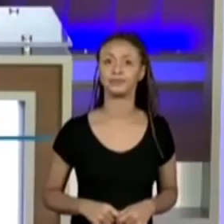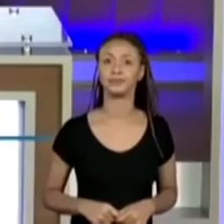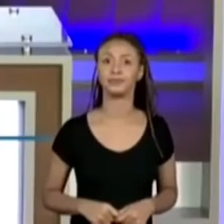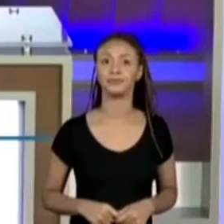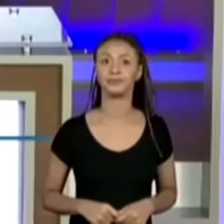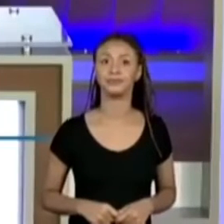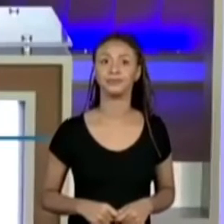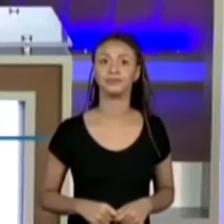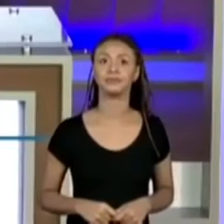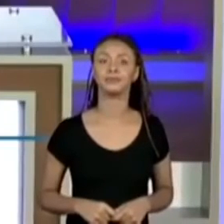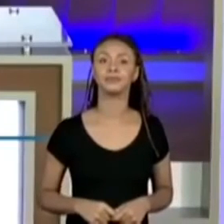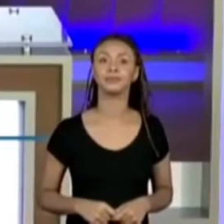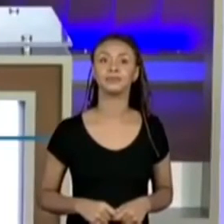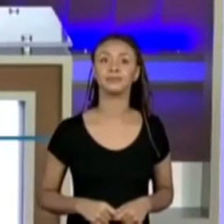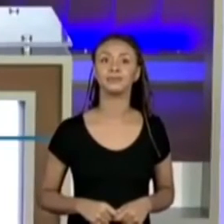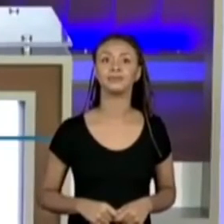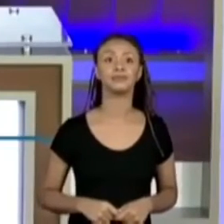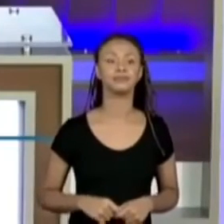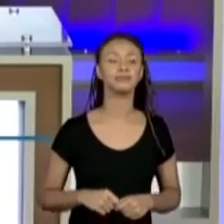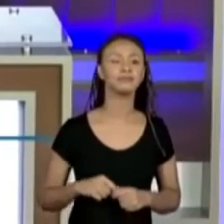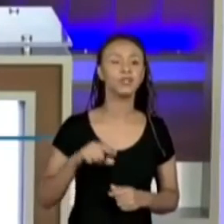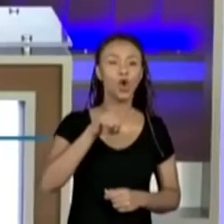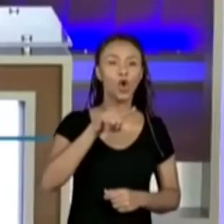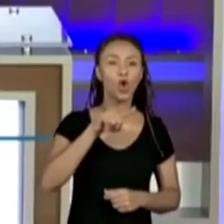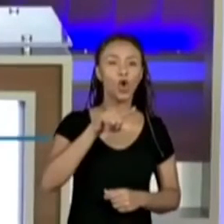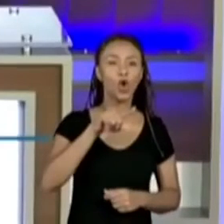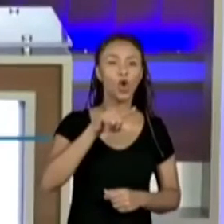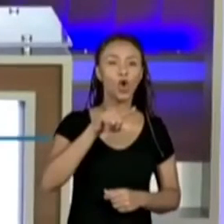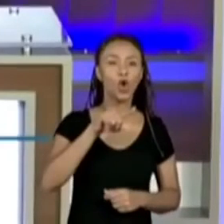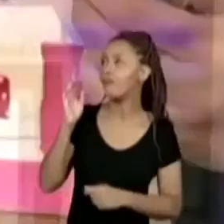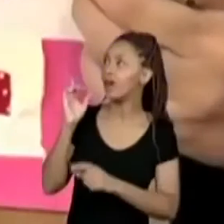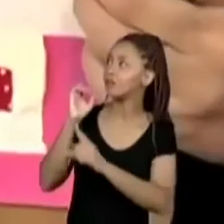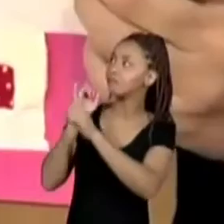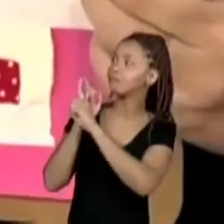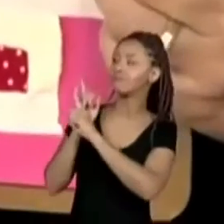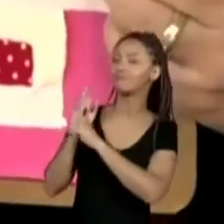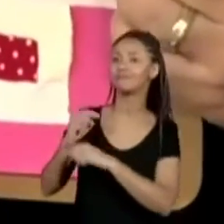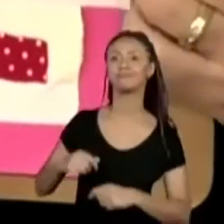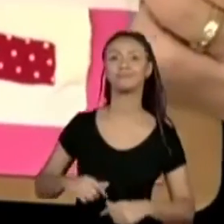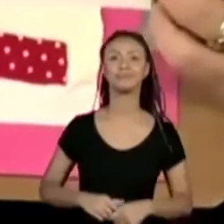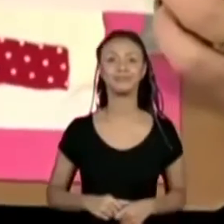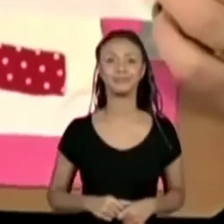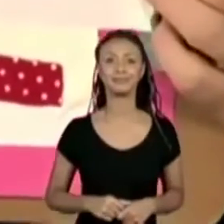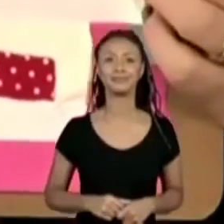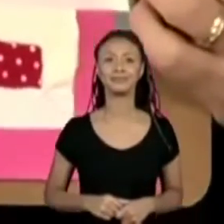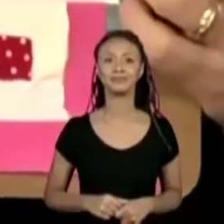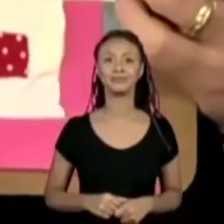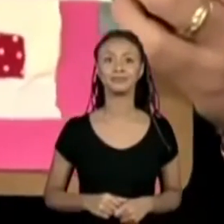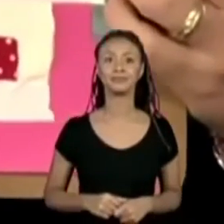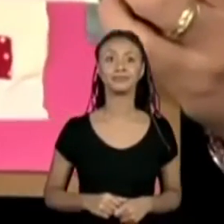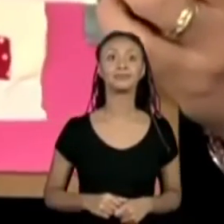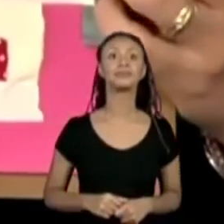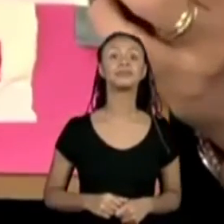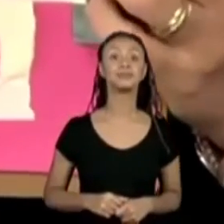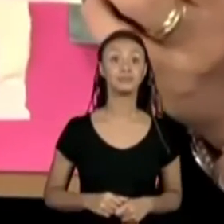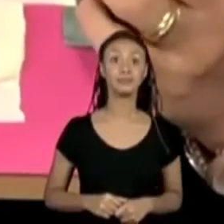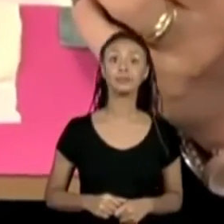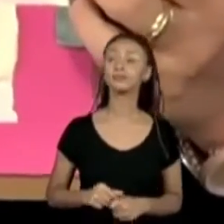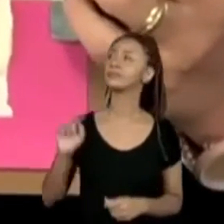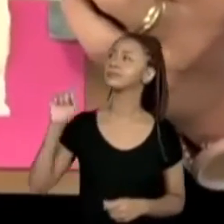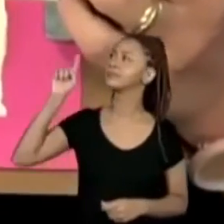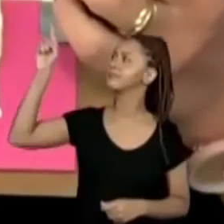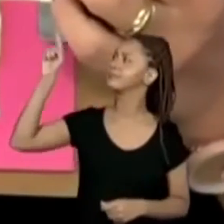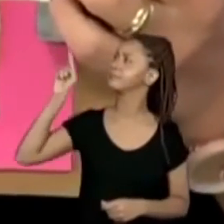Olha lá. Para facilitar, vocês olhem aqui na prancheta. Qual é a